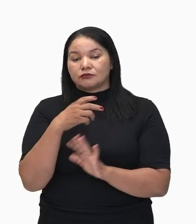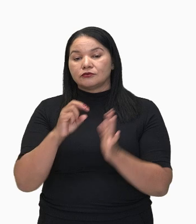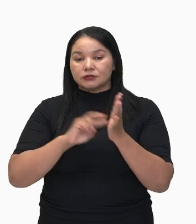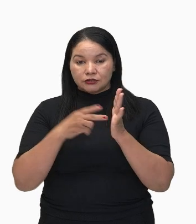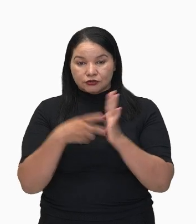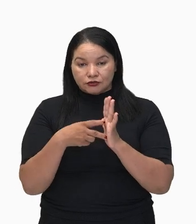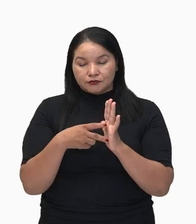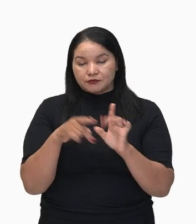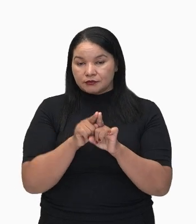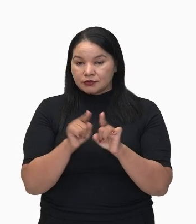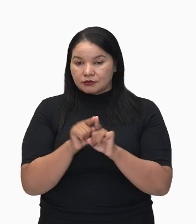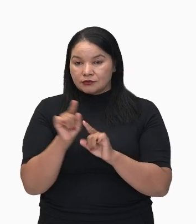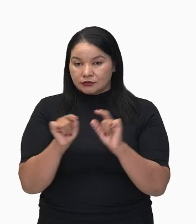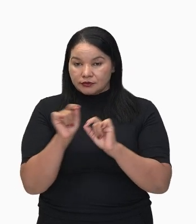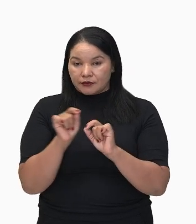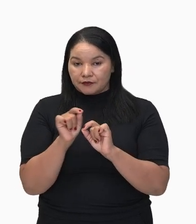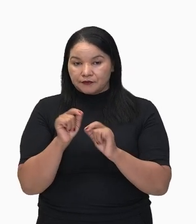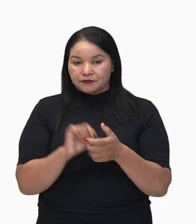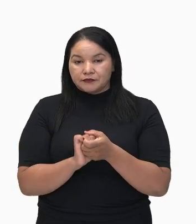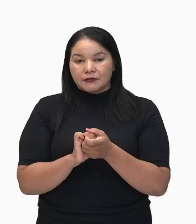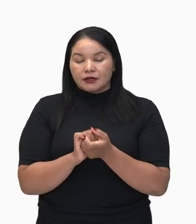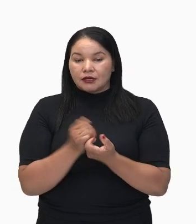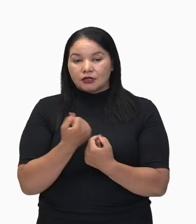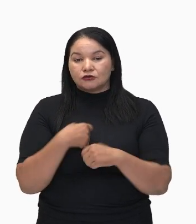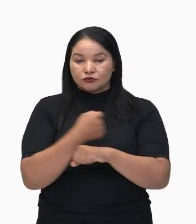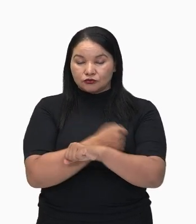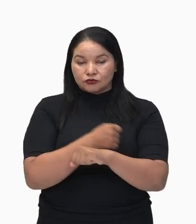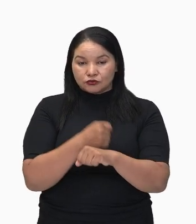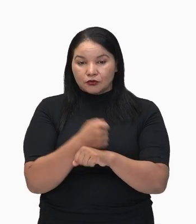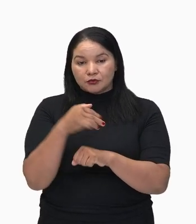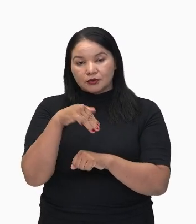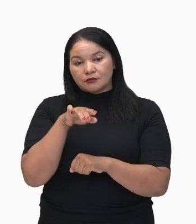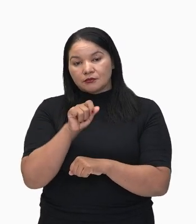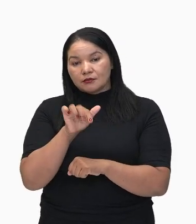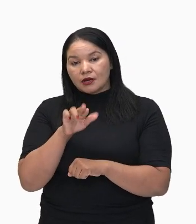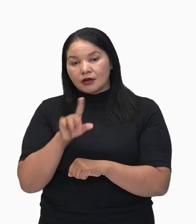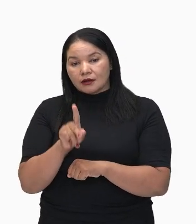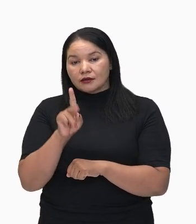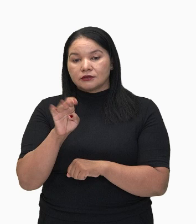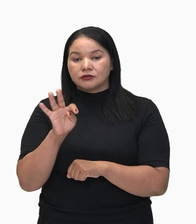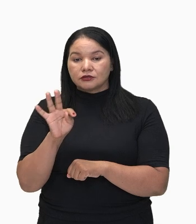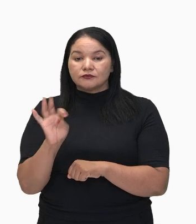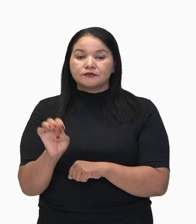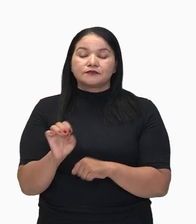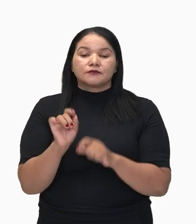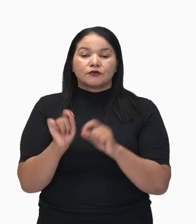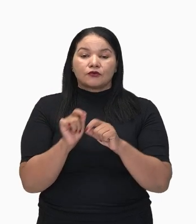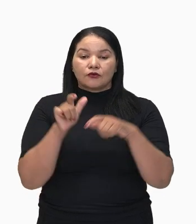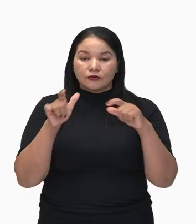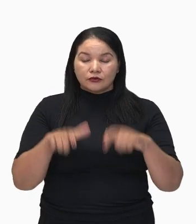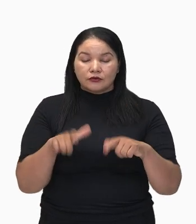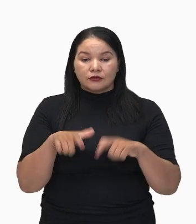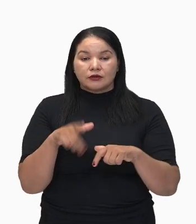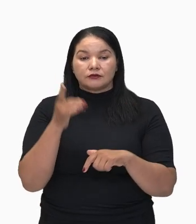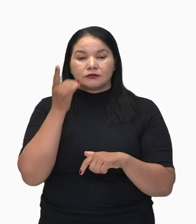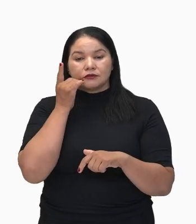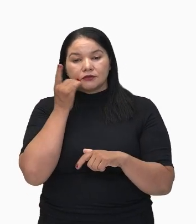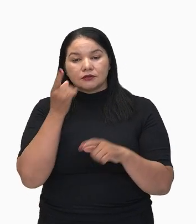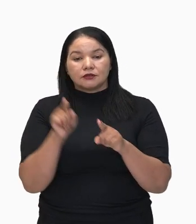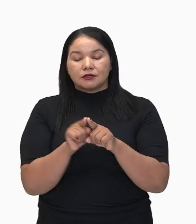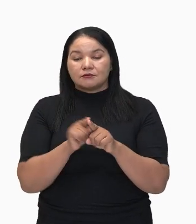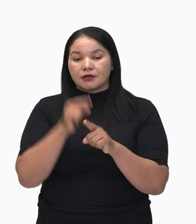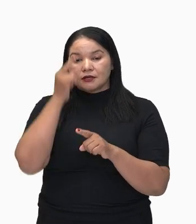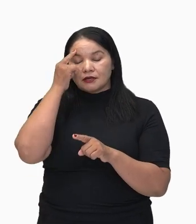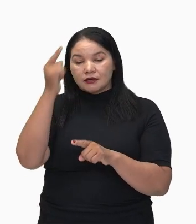Shopping Market até o dia de julho, que vai indicar tempo. O local ganha ambientação especial para lembrar o cenário do